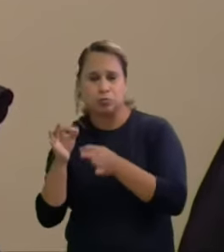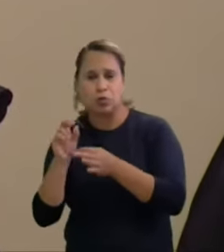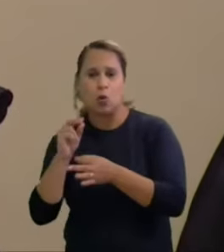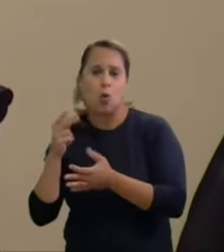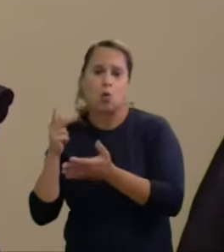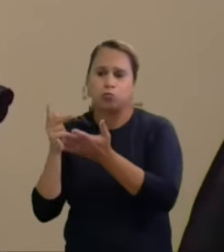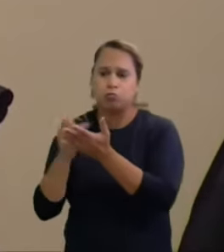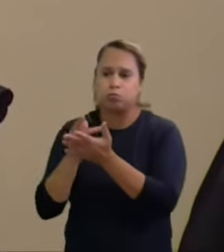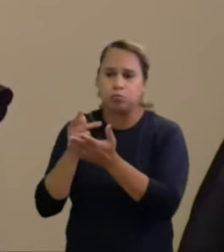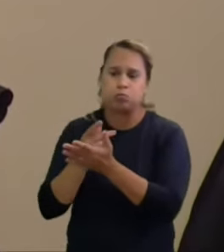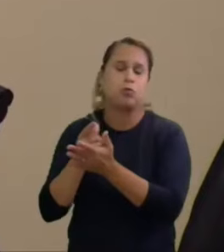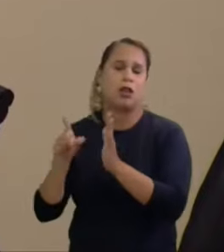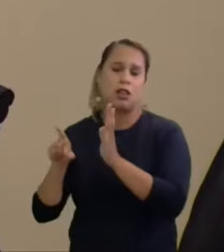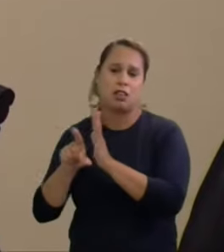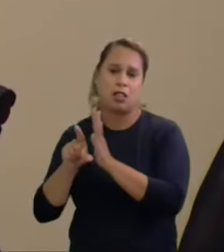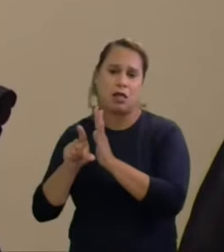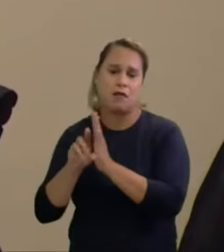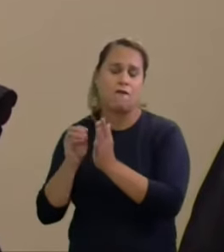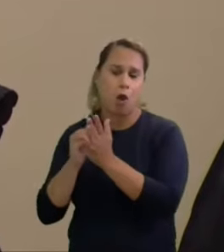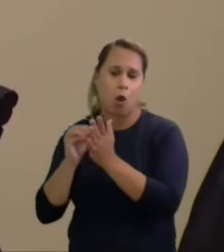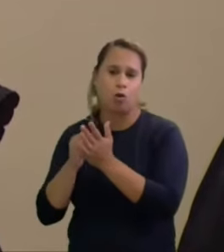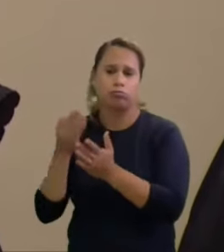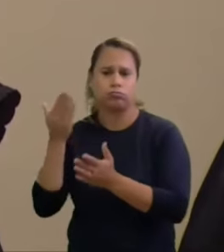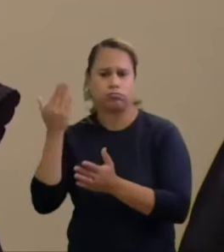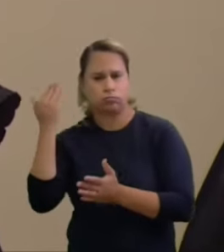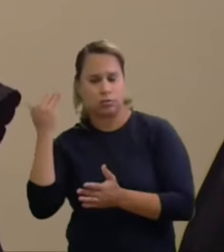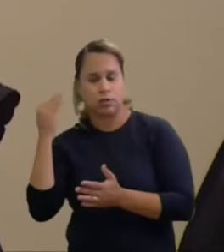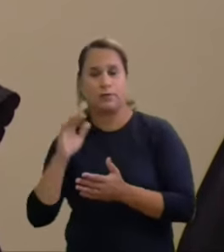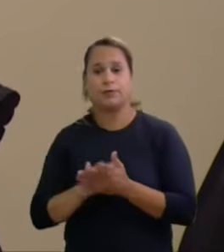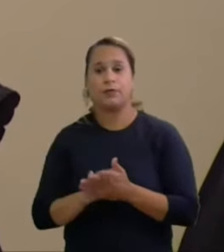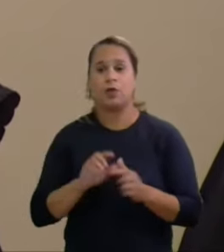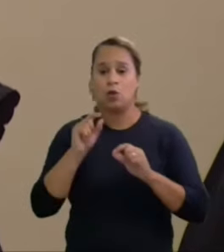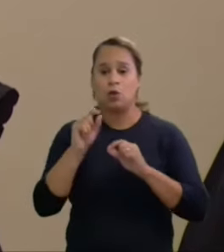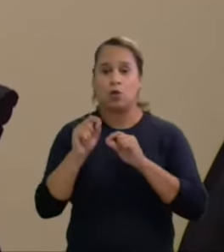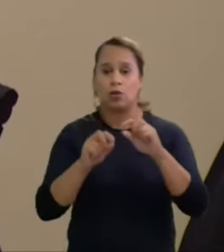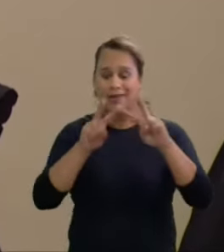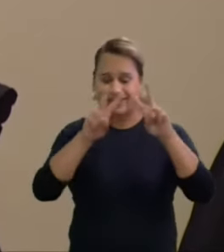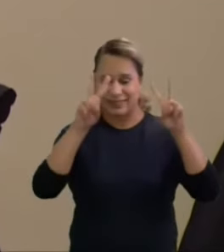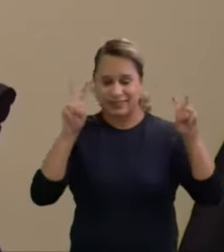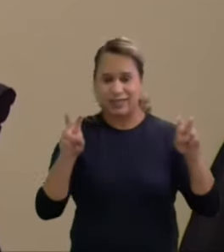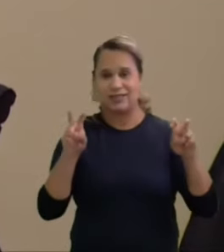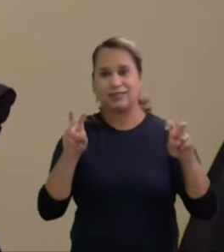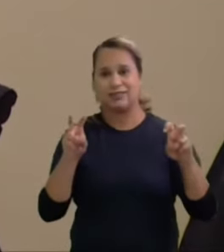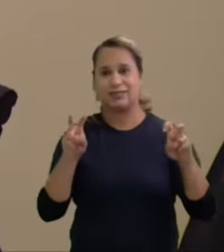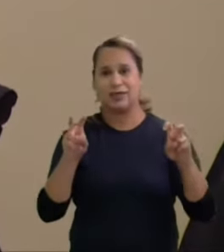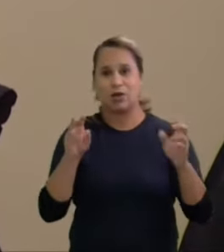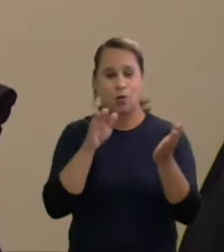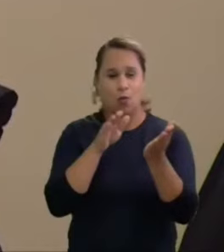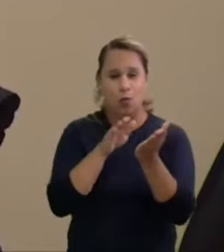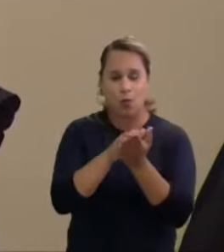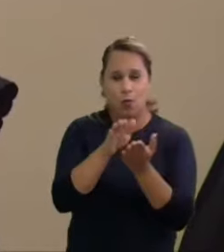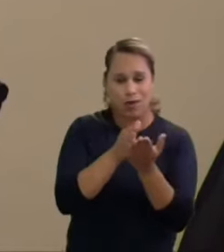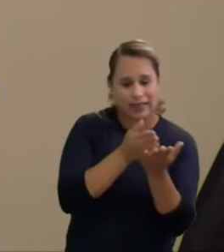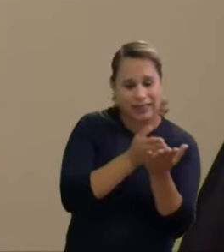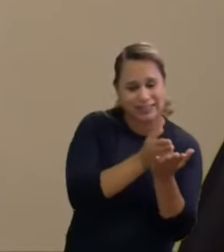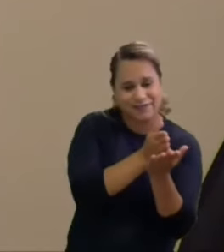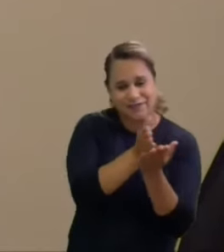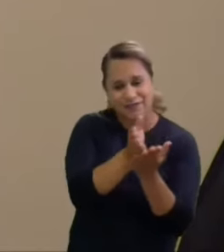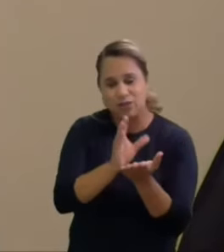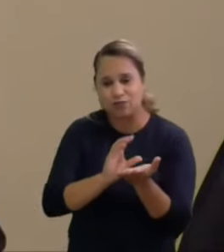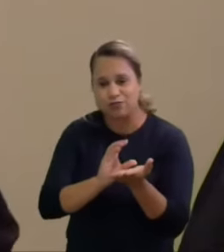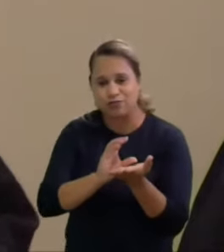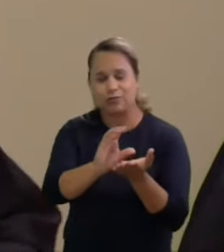julgamento é a imputação de desvios na pré-campanha de um ex-juiz que se candidatou a senador sagrando-se